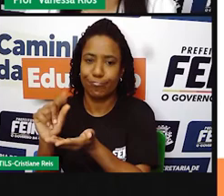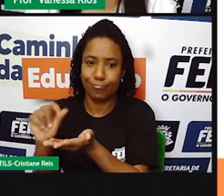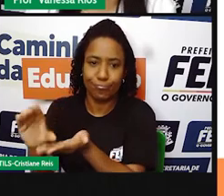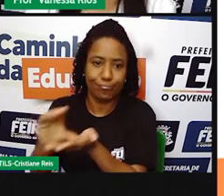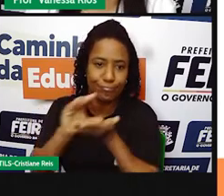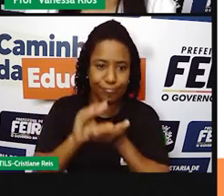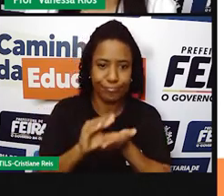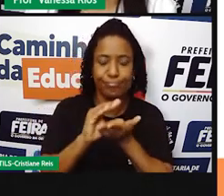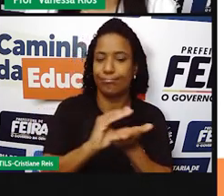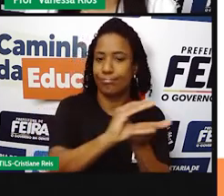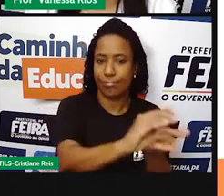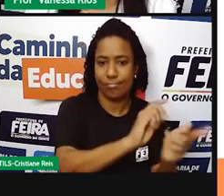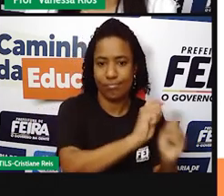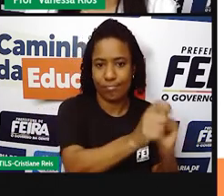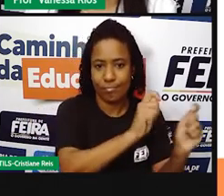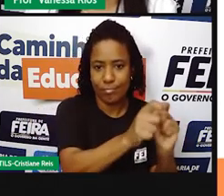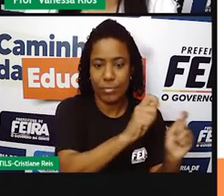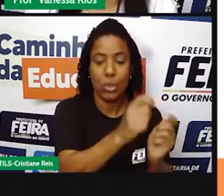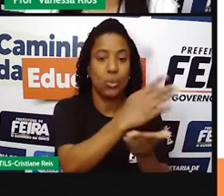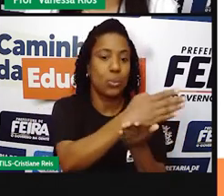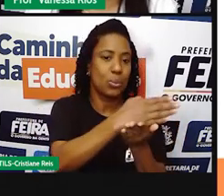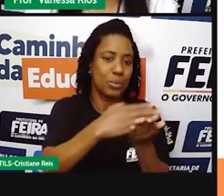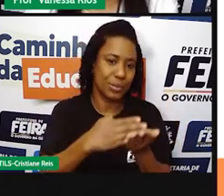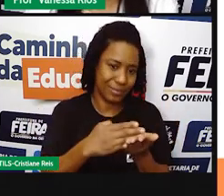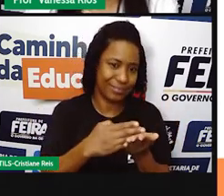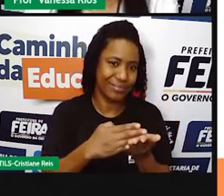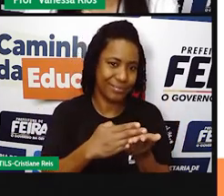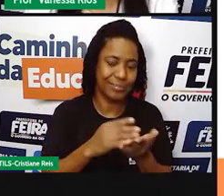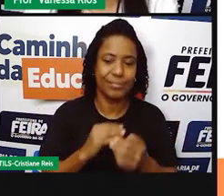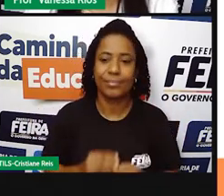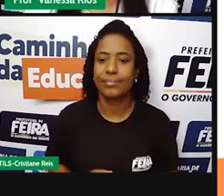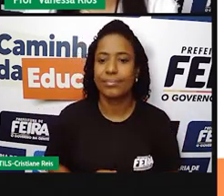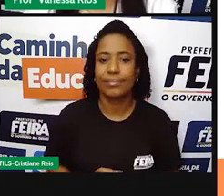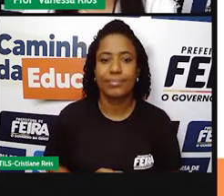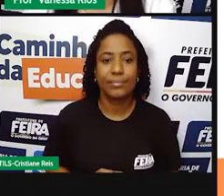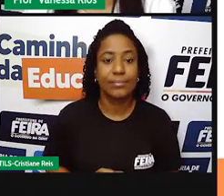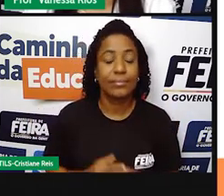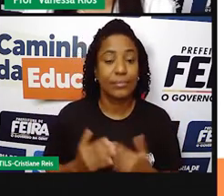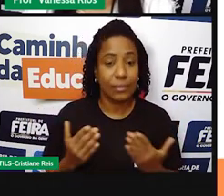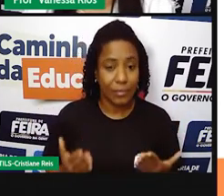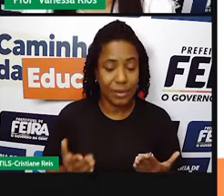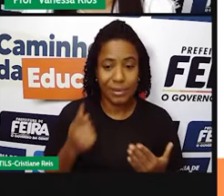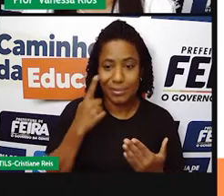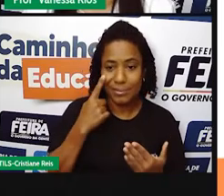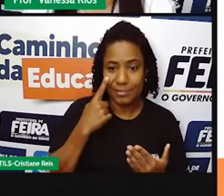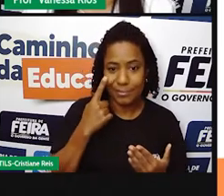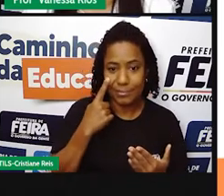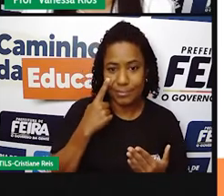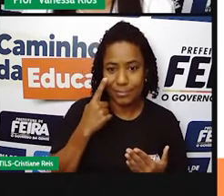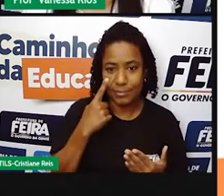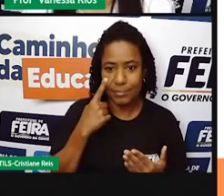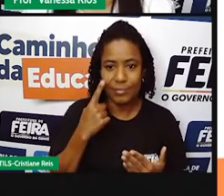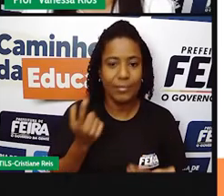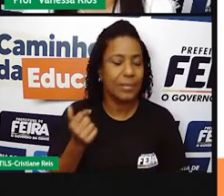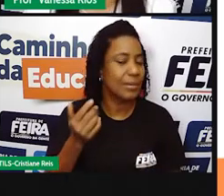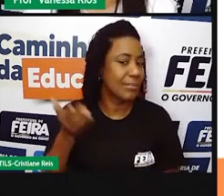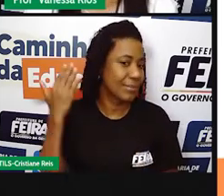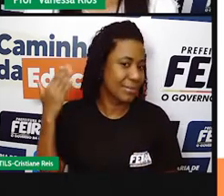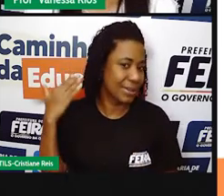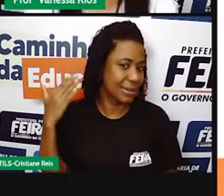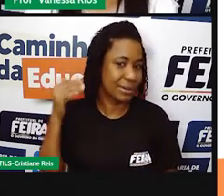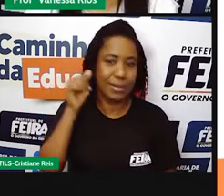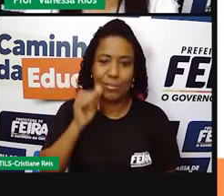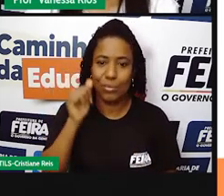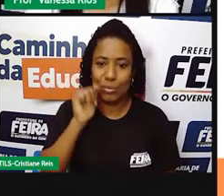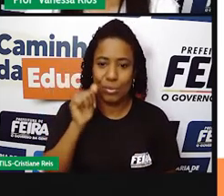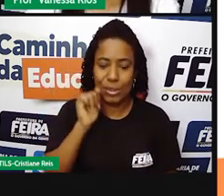outros espaços. A gente observa também que, assim, apesar de ainda não ser, a mulher não ser a única em